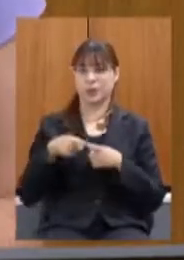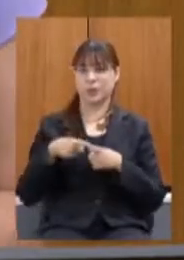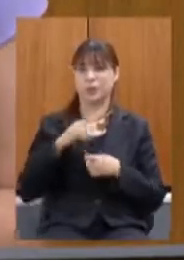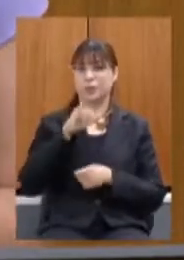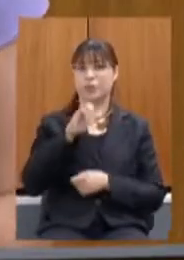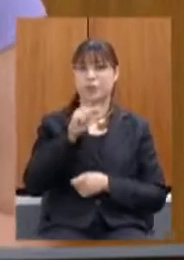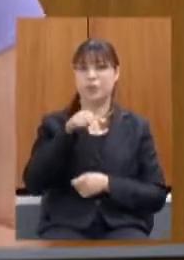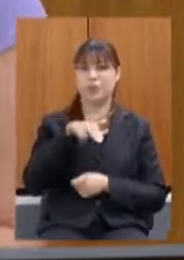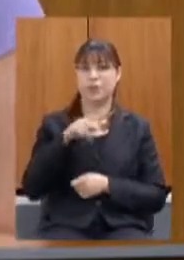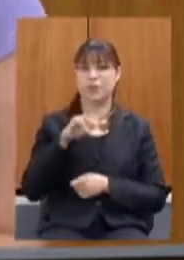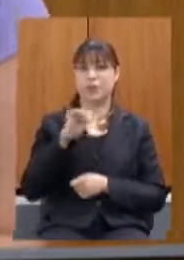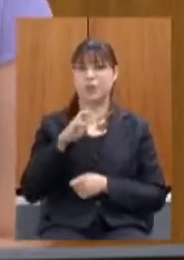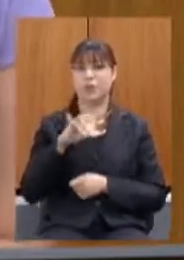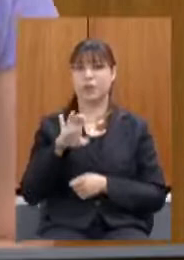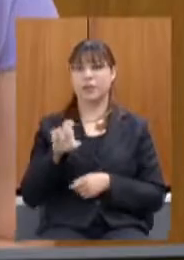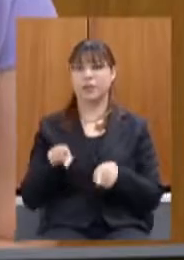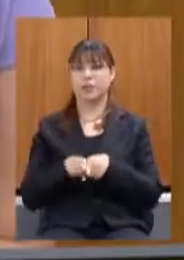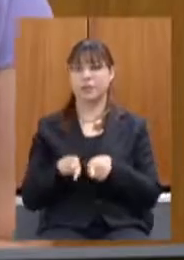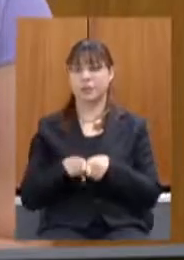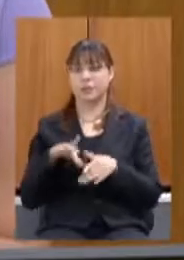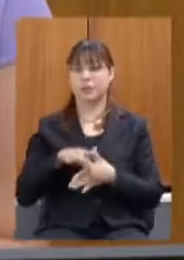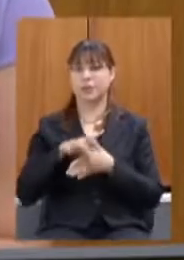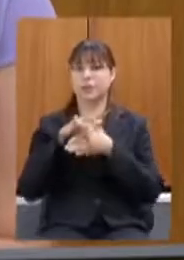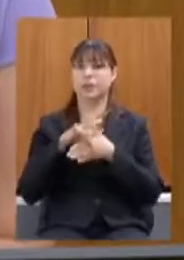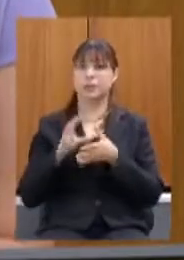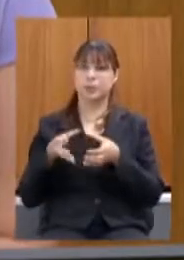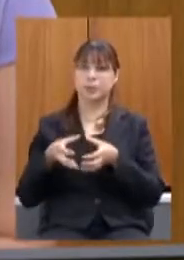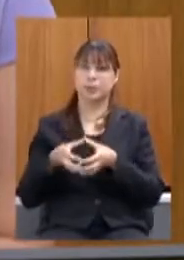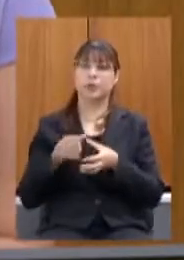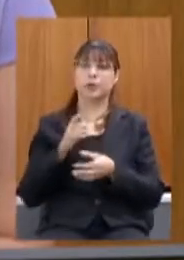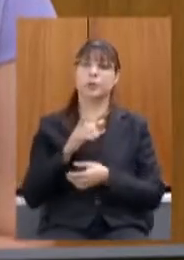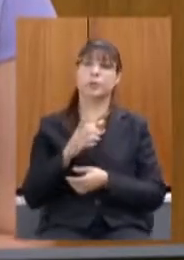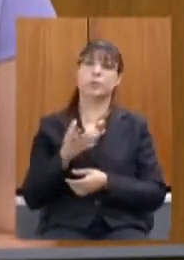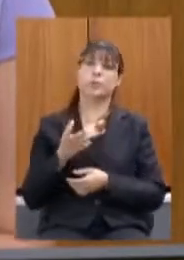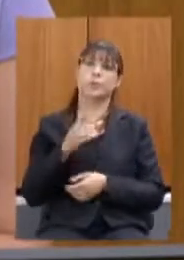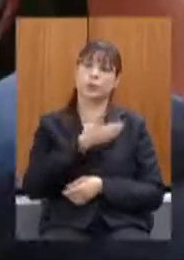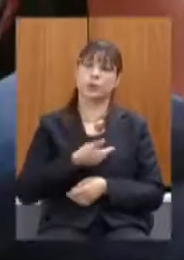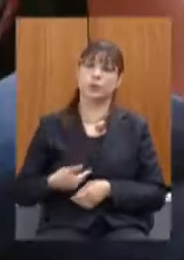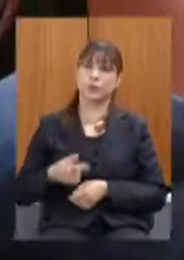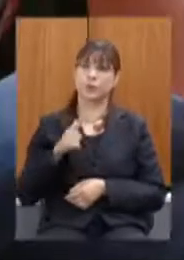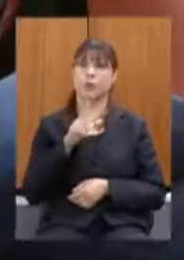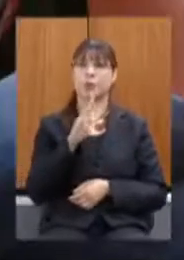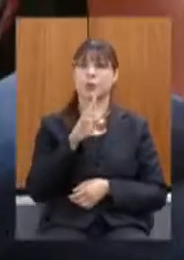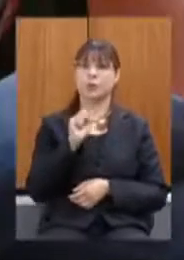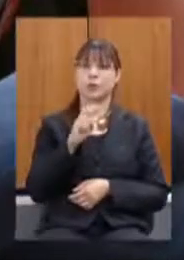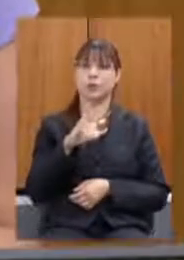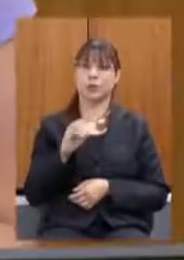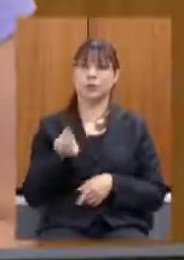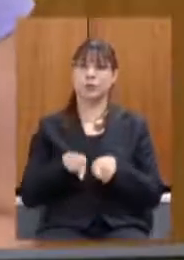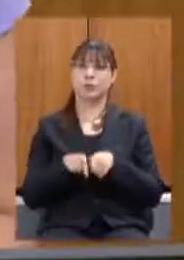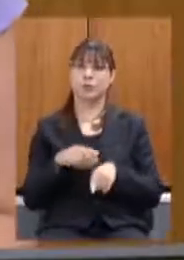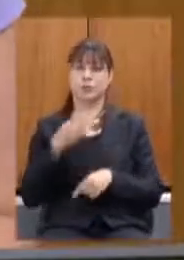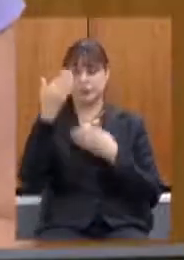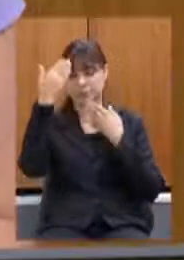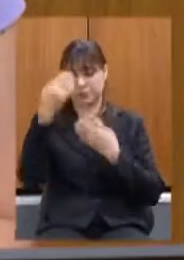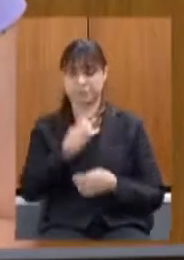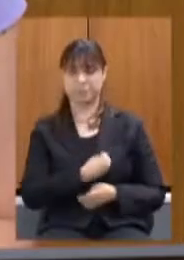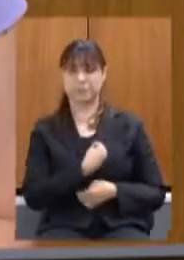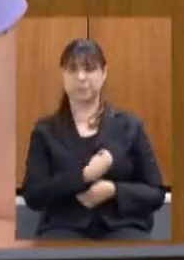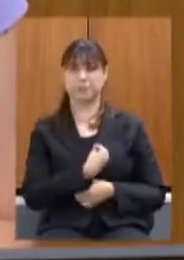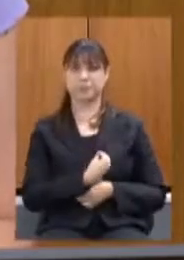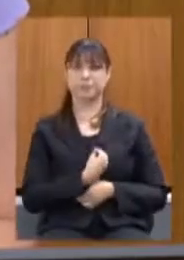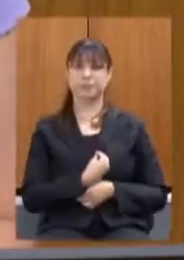o nosso líder de bloco governista deputado Gustavo Valadares e agradecer a participação do